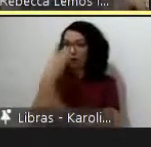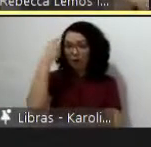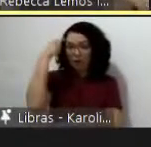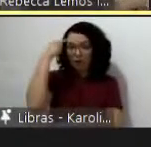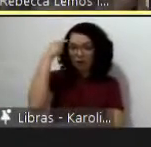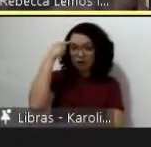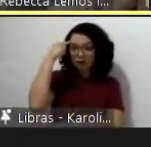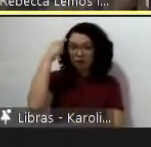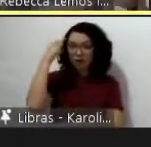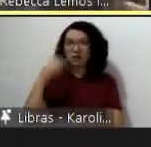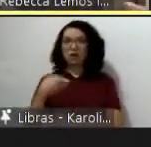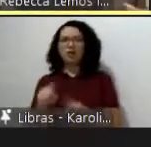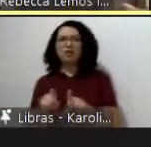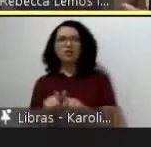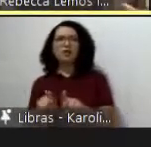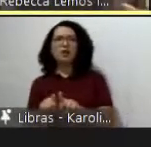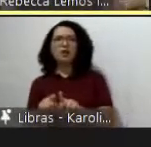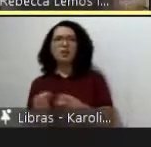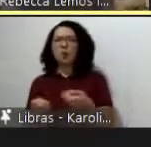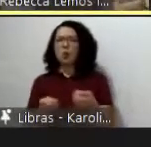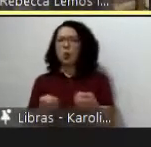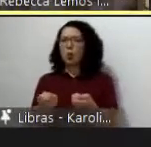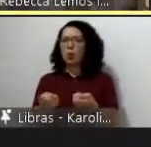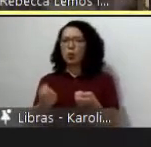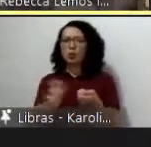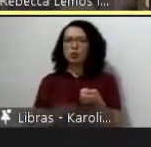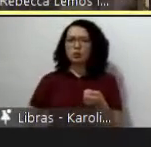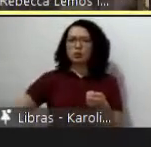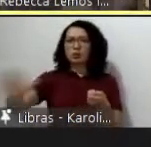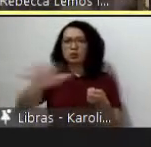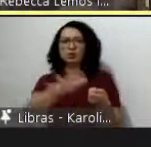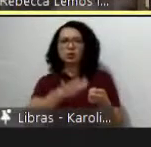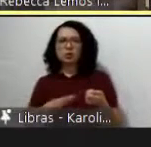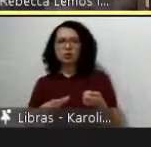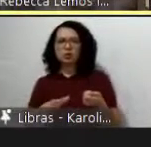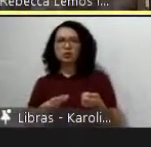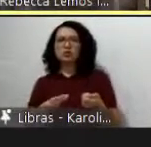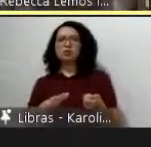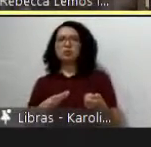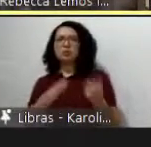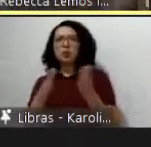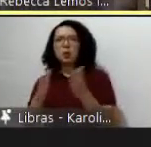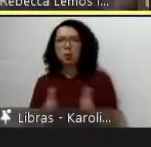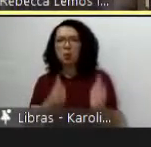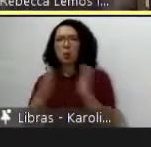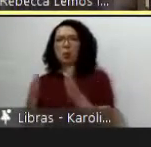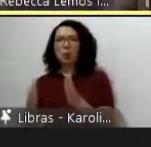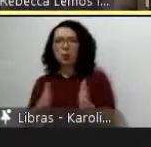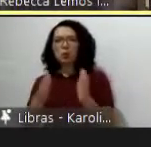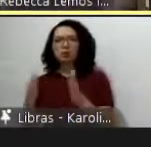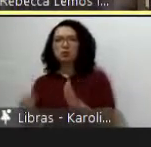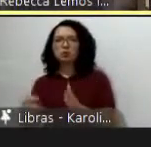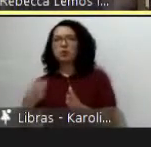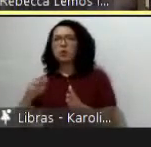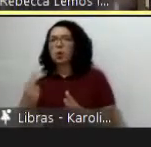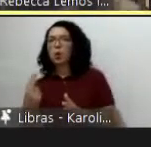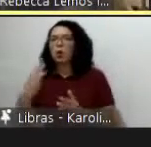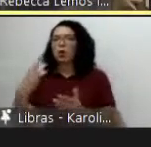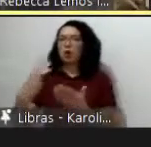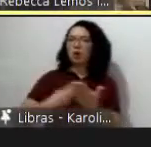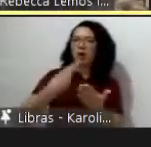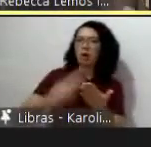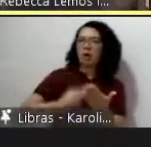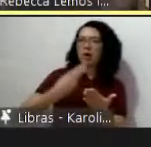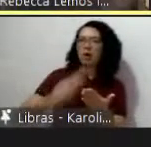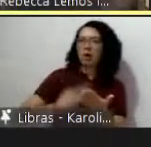do espaço de difusão do conhecimento os produtivismos as revistas científicas internacionais quem vai